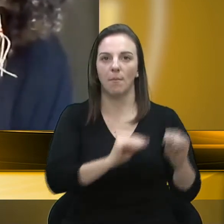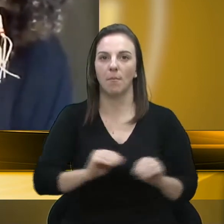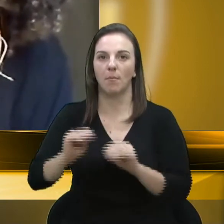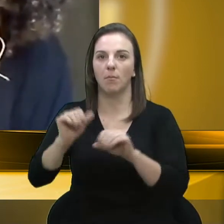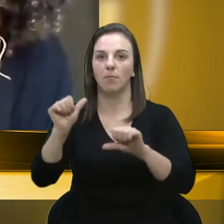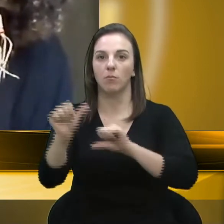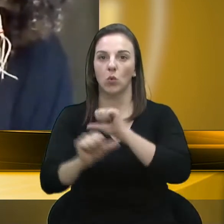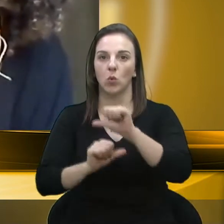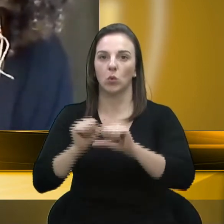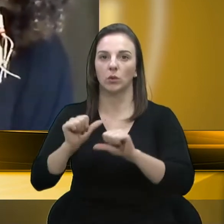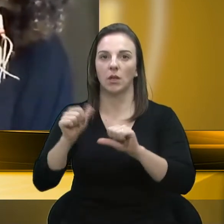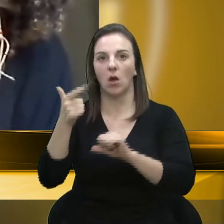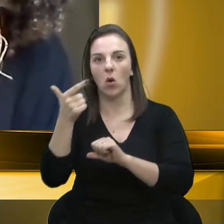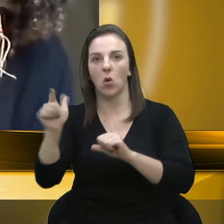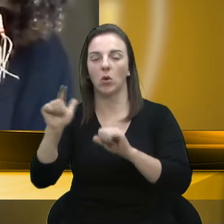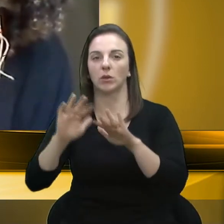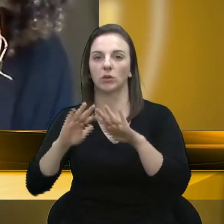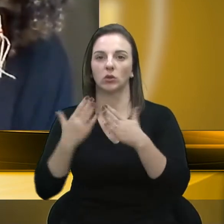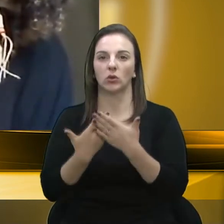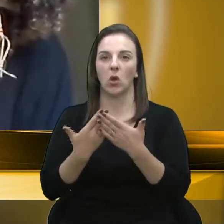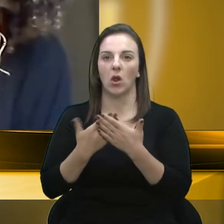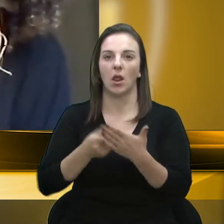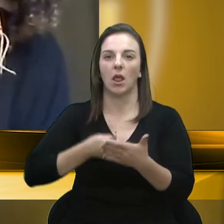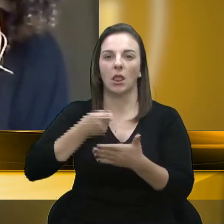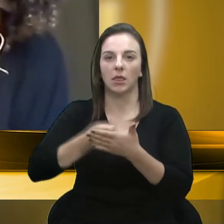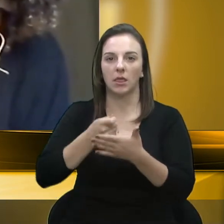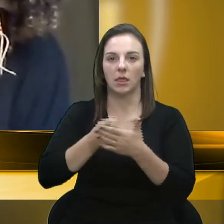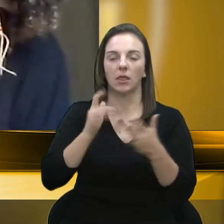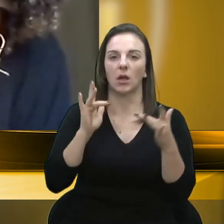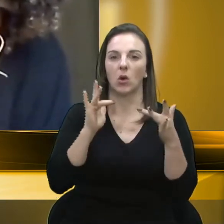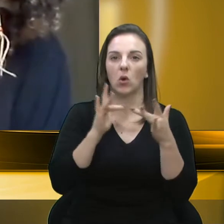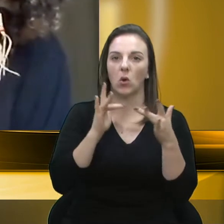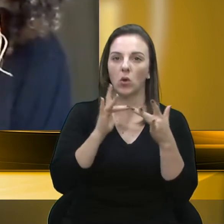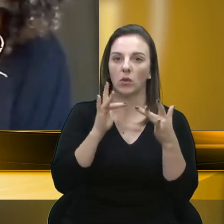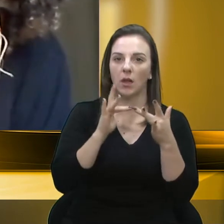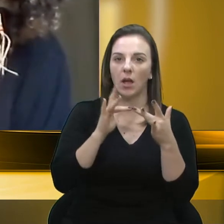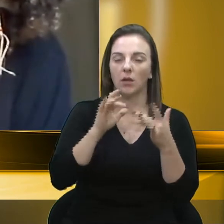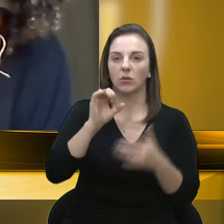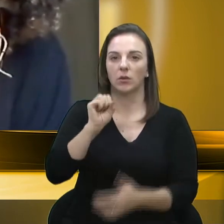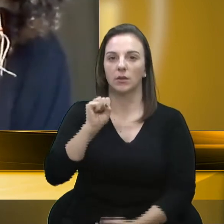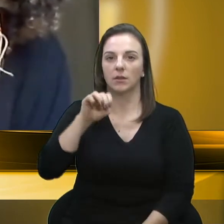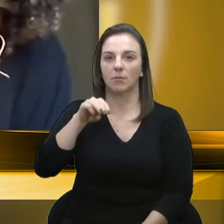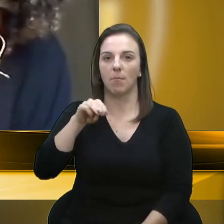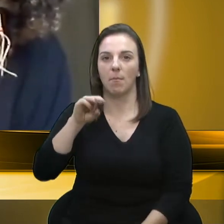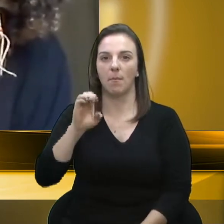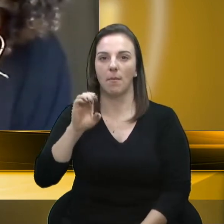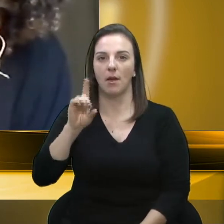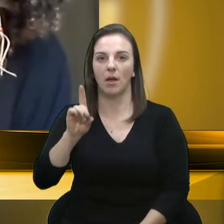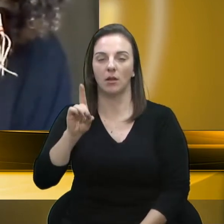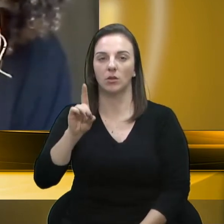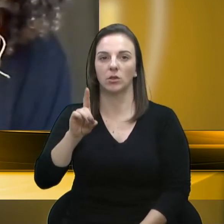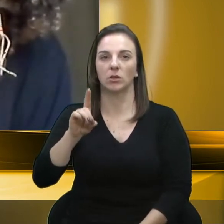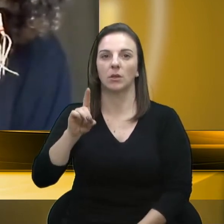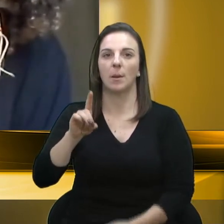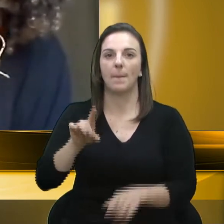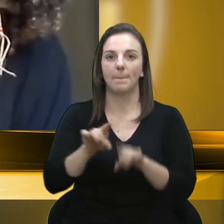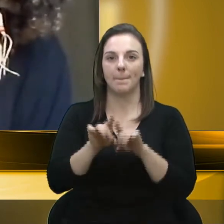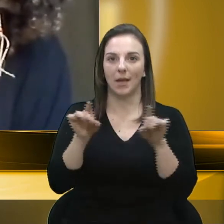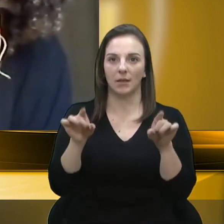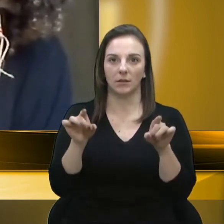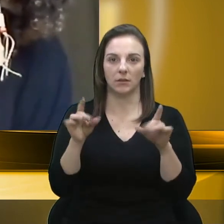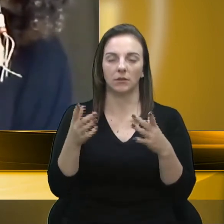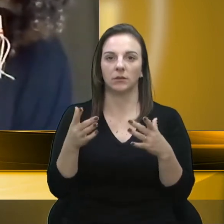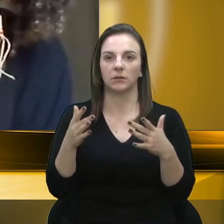e que eles tentaram entrar em contato com a SMED e que as pessoas, quando eles